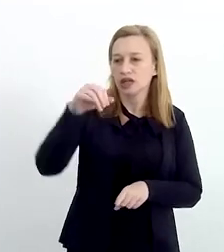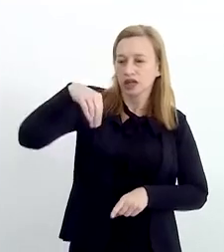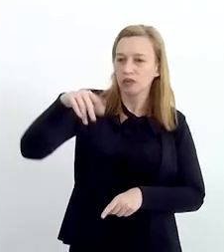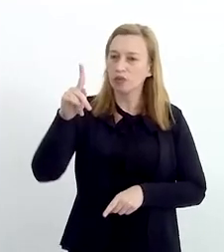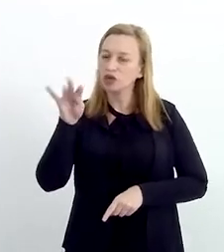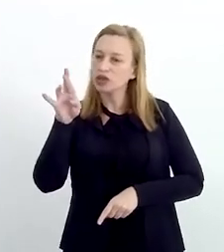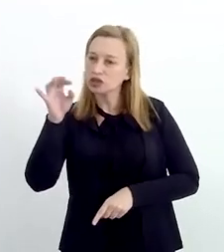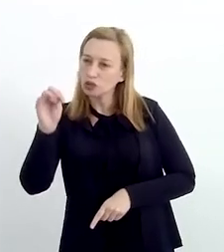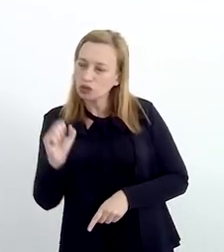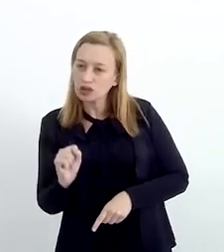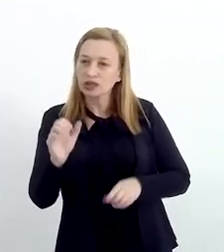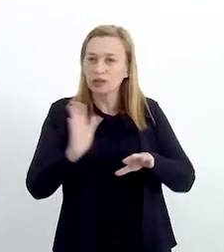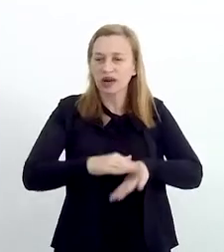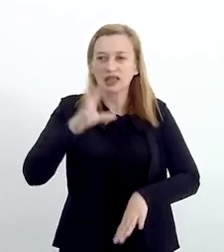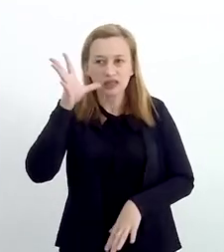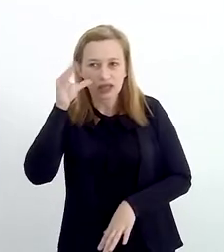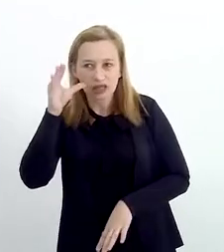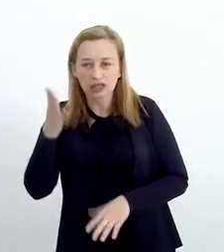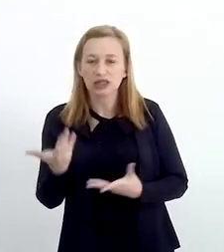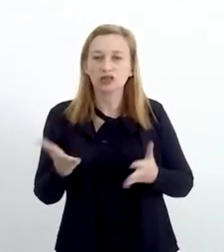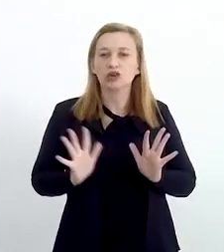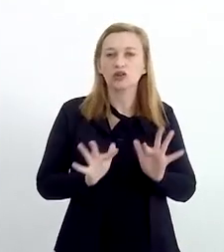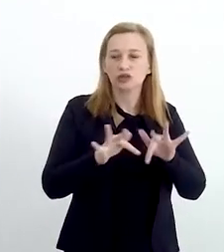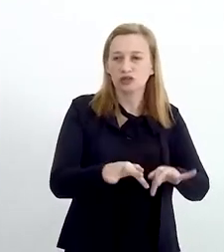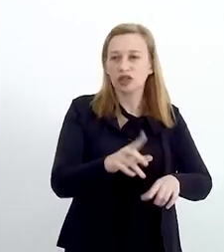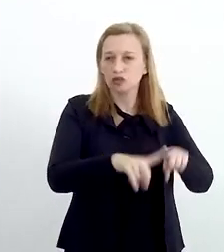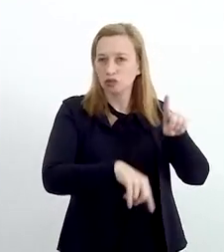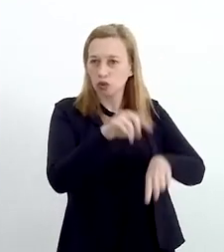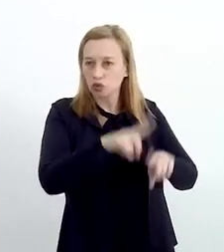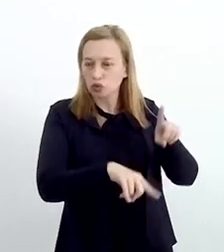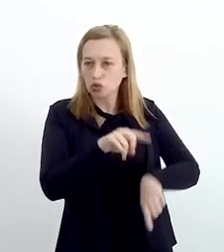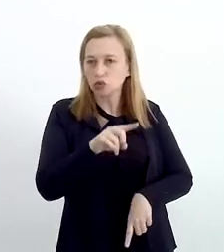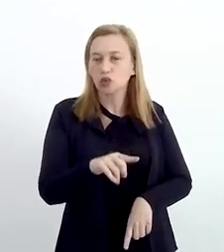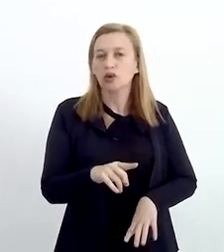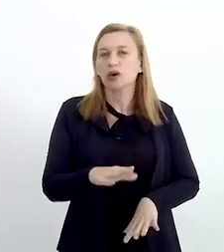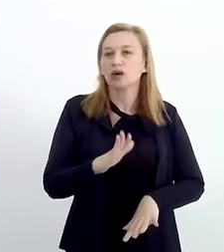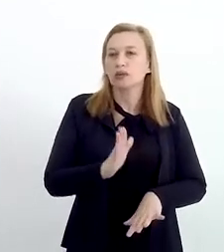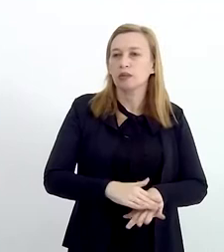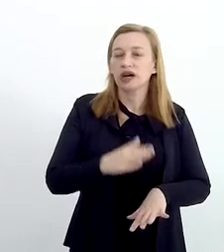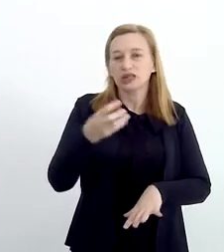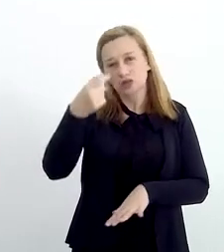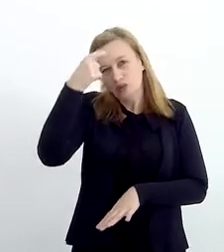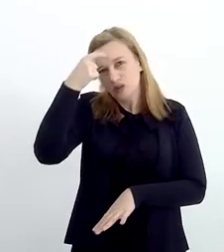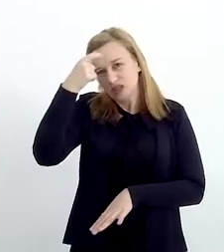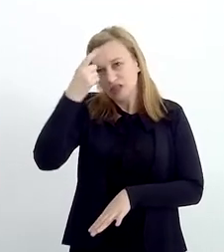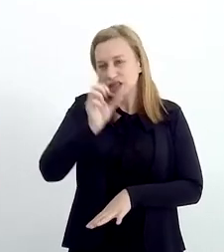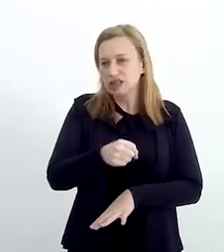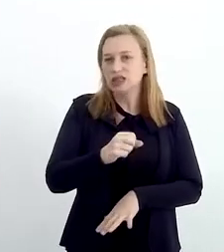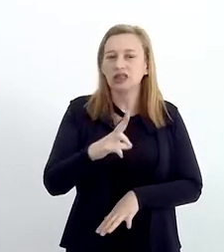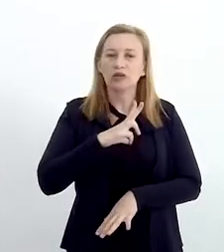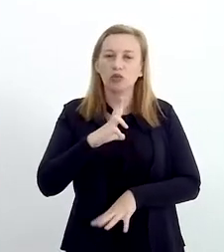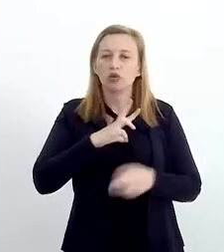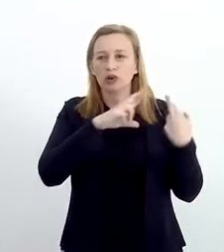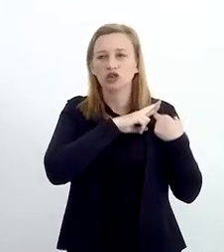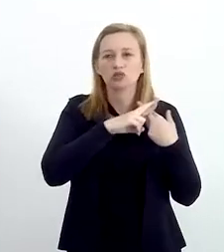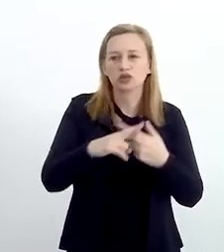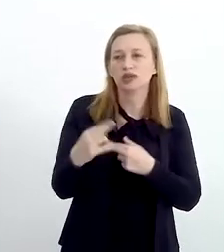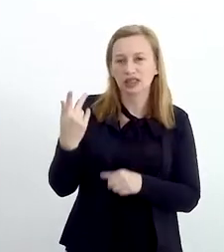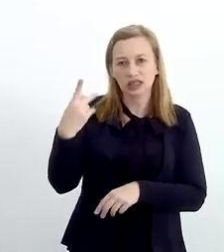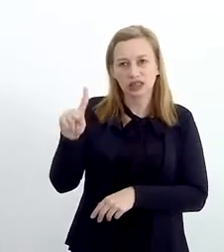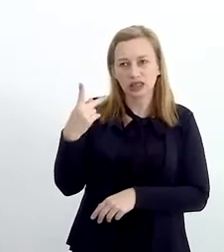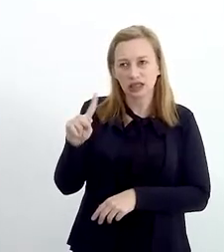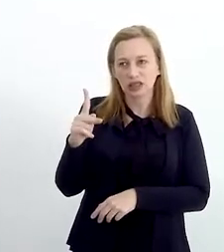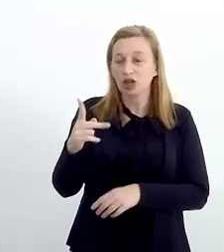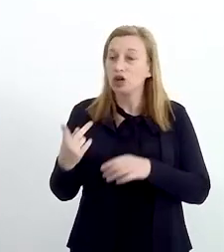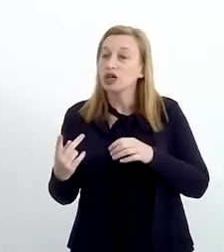eles estão cada vez mais interessados no destino final desses produtos. eles estão cada vez mais conscientes da própria responsabilidade